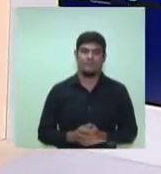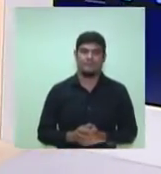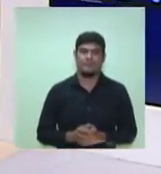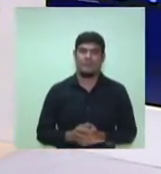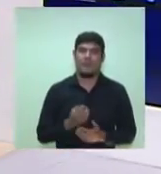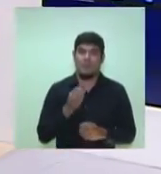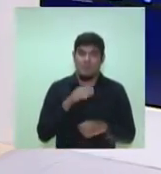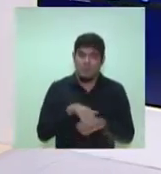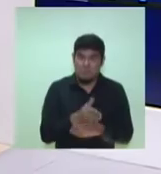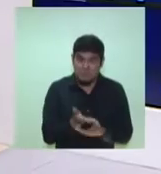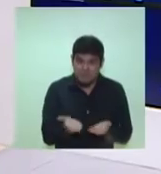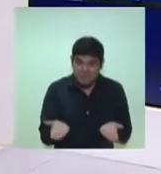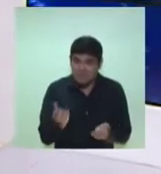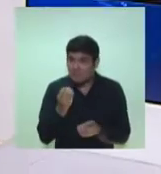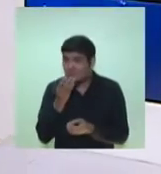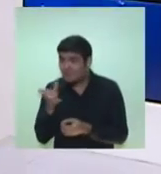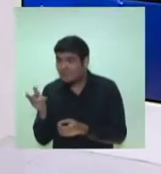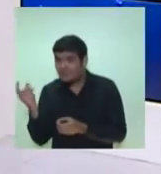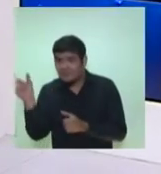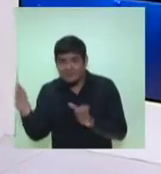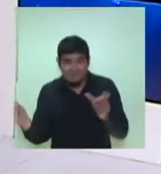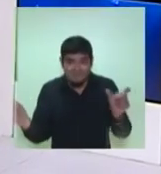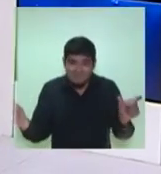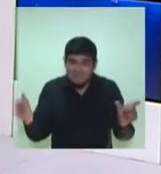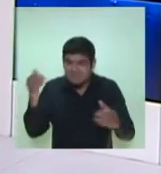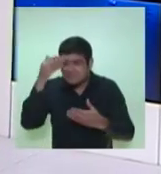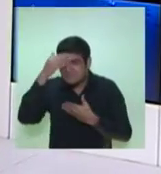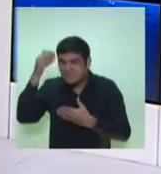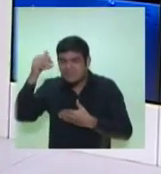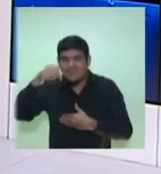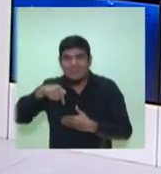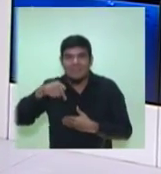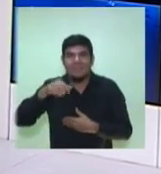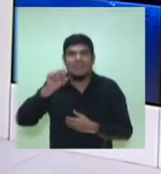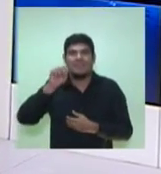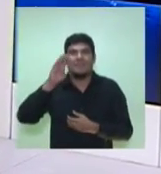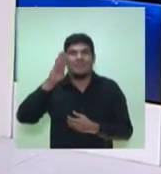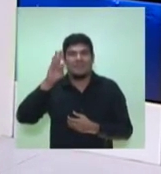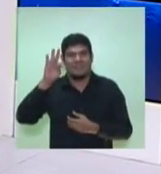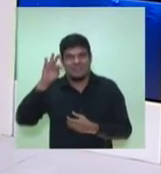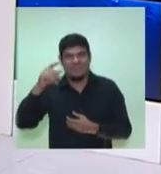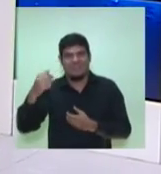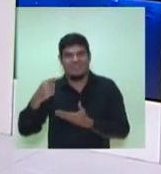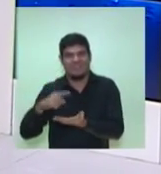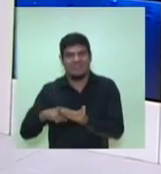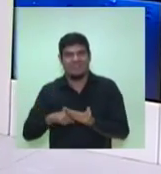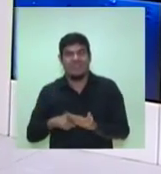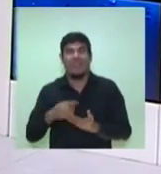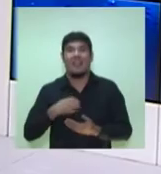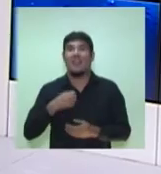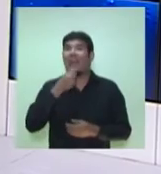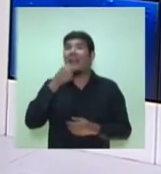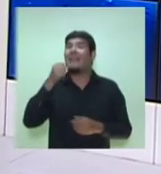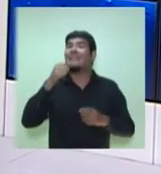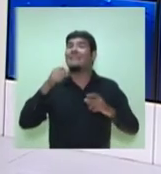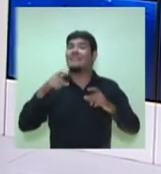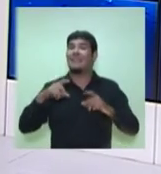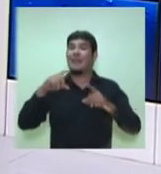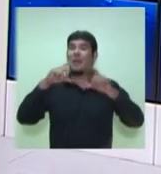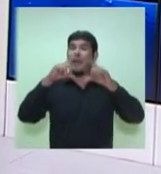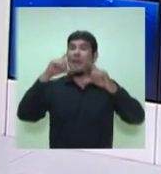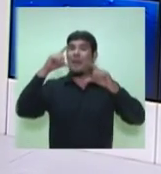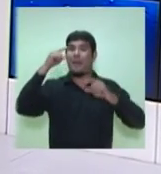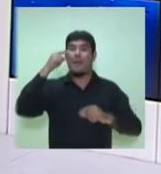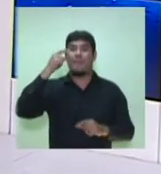Boa noite a todos. Boa noite, candidatos. Agradecer à TV em Tempo pelo convite. Sou Neto Cavalcante, repórter da TV Band. E a